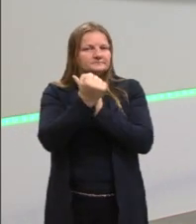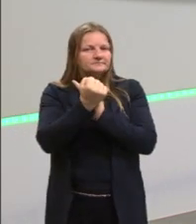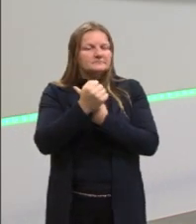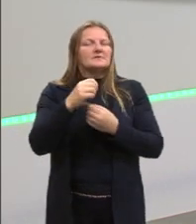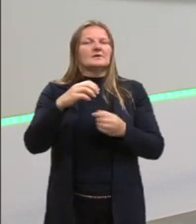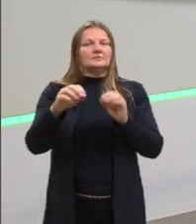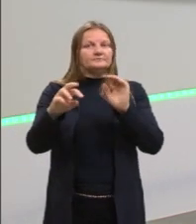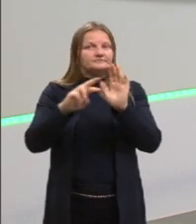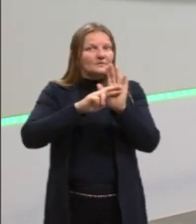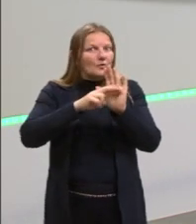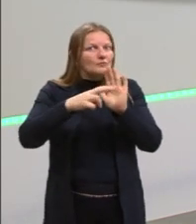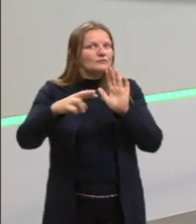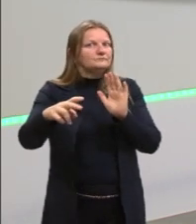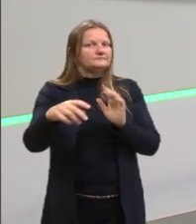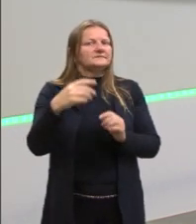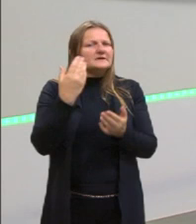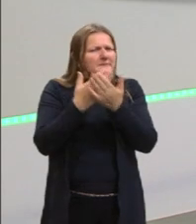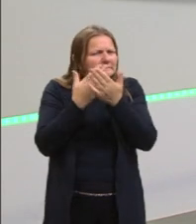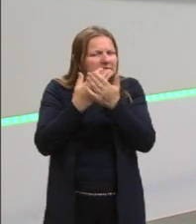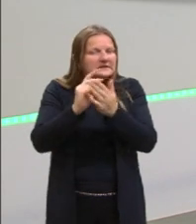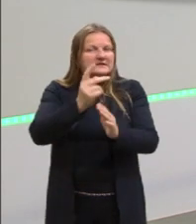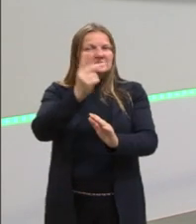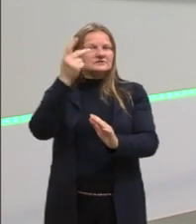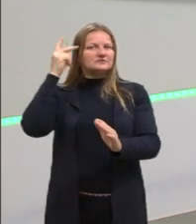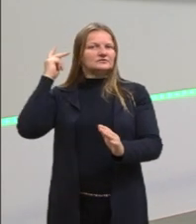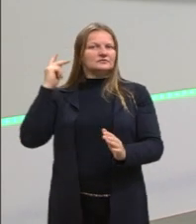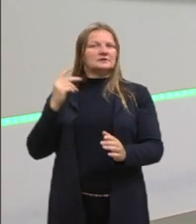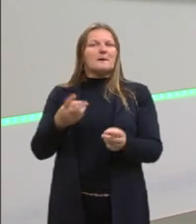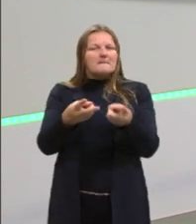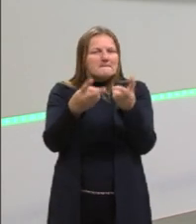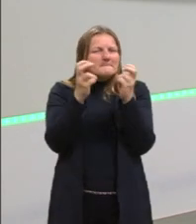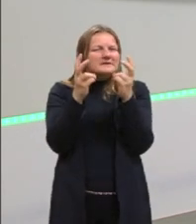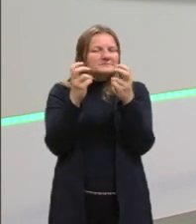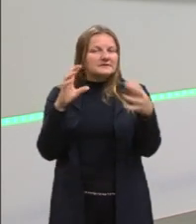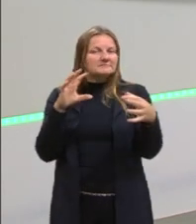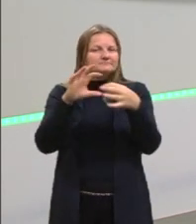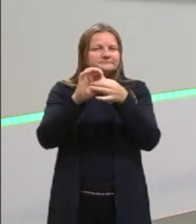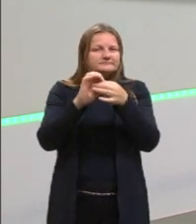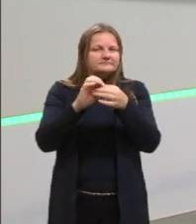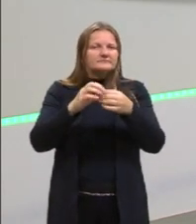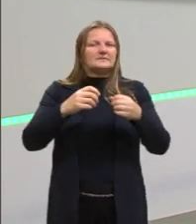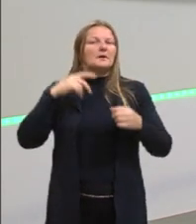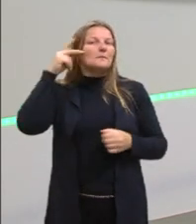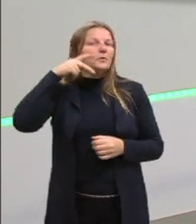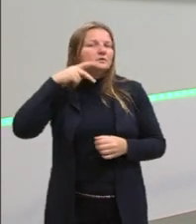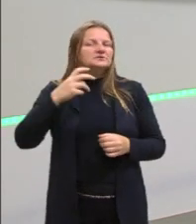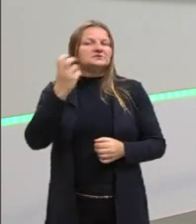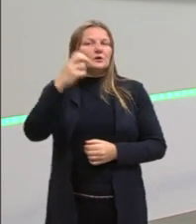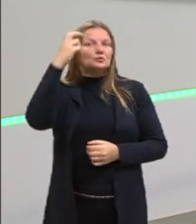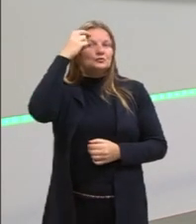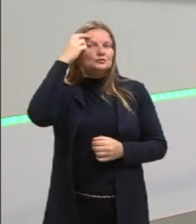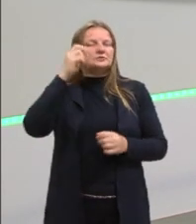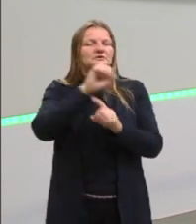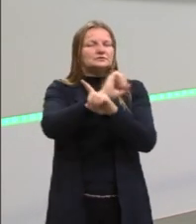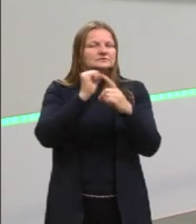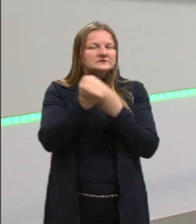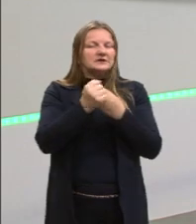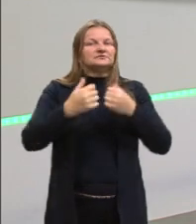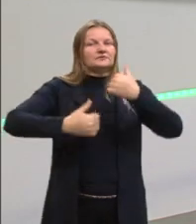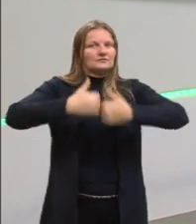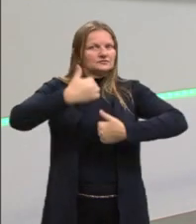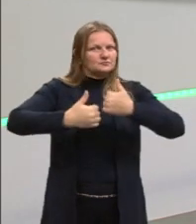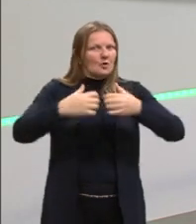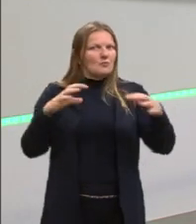muito interessante estudar a história e perceber essas ligações entre a política, cultura, sociedade e o